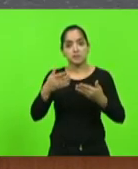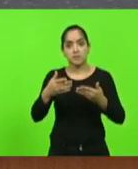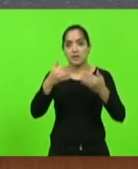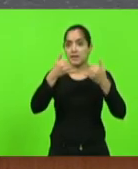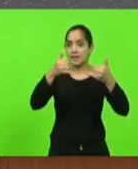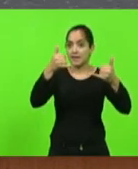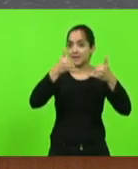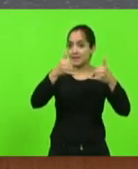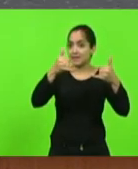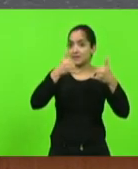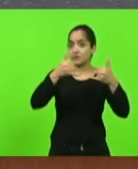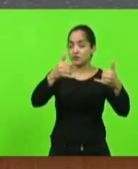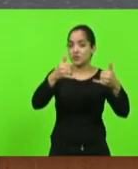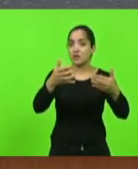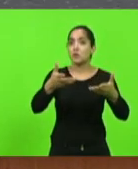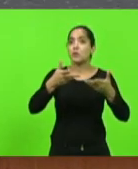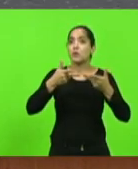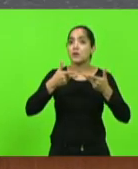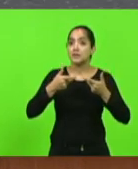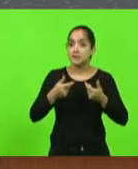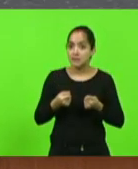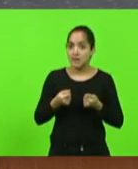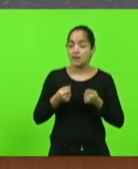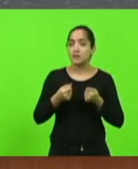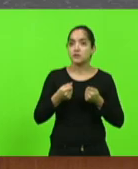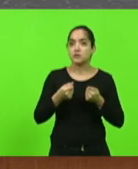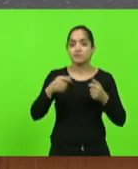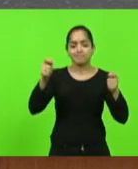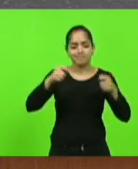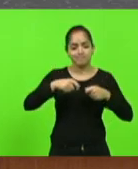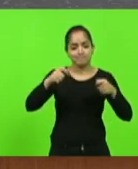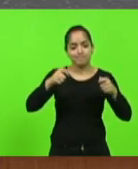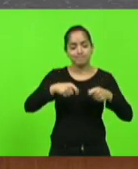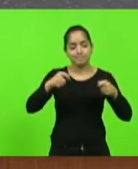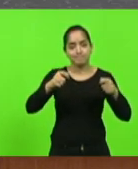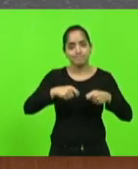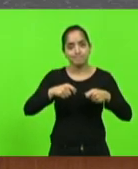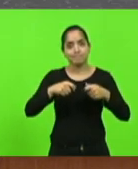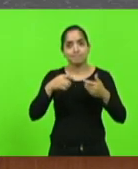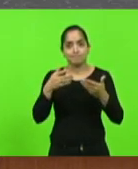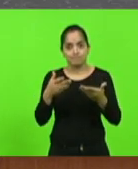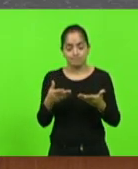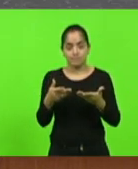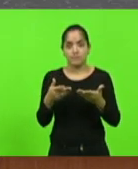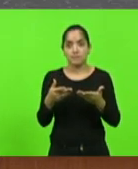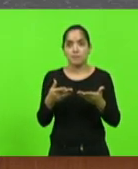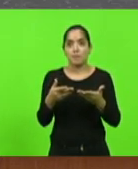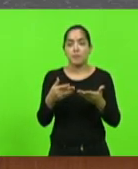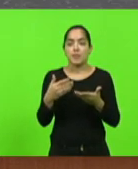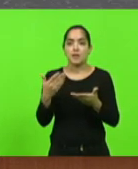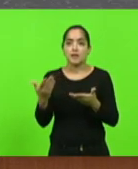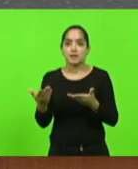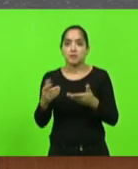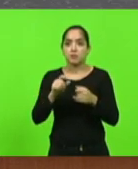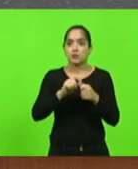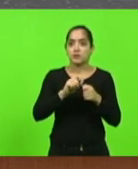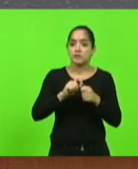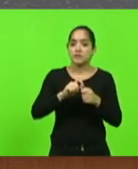com qualidade e com quantidade suficiente para poder enfim